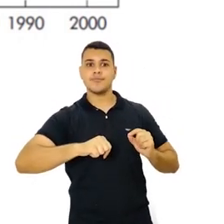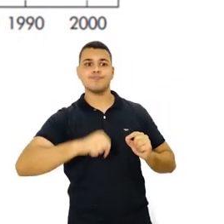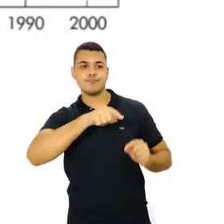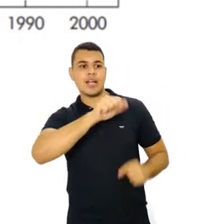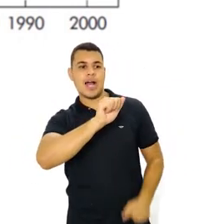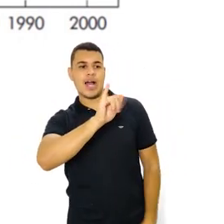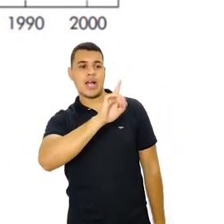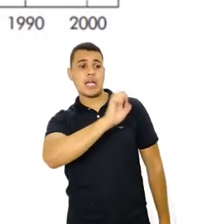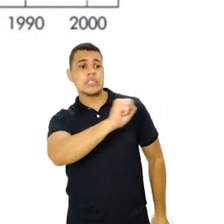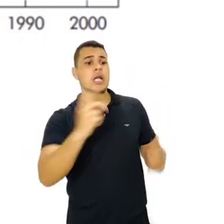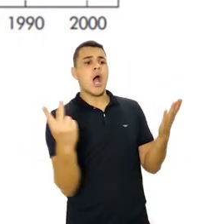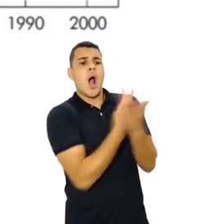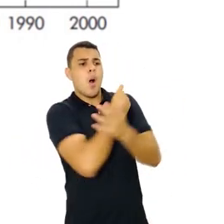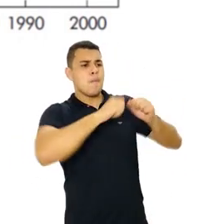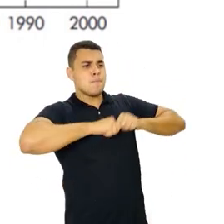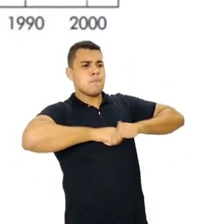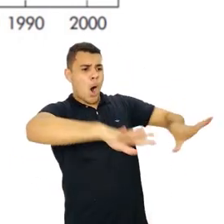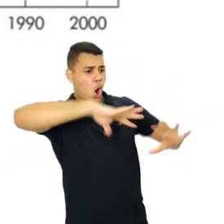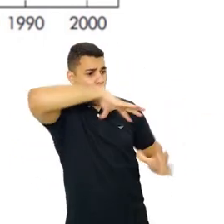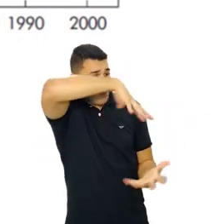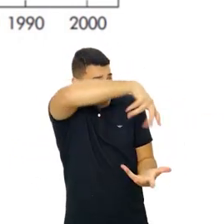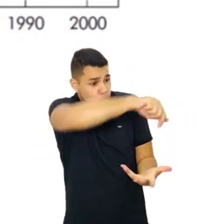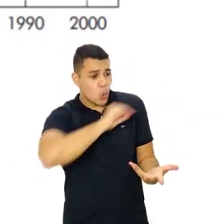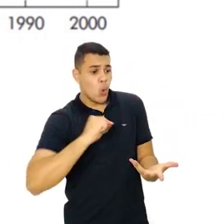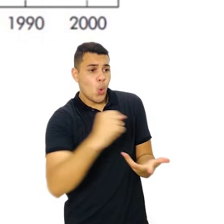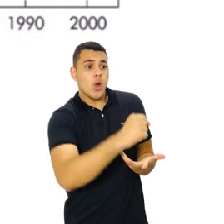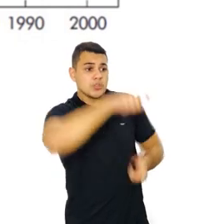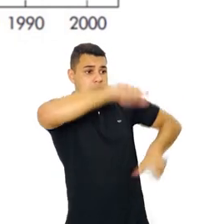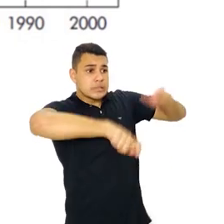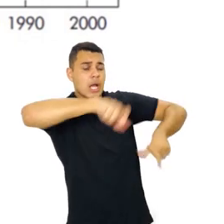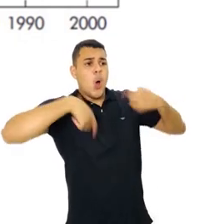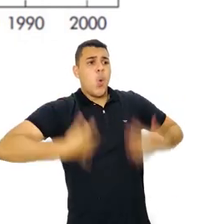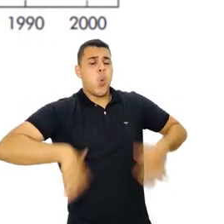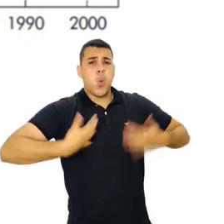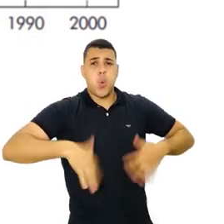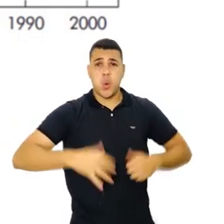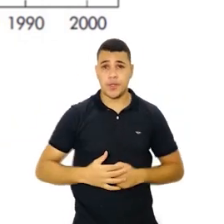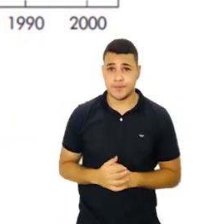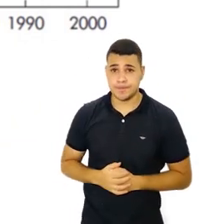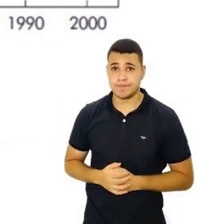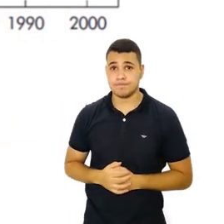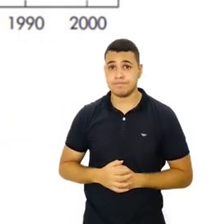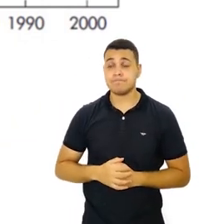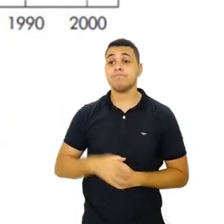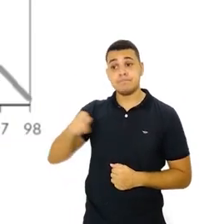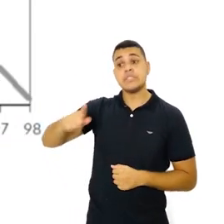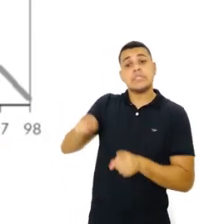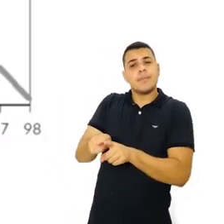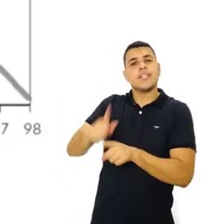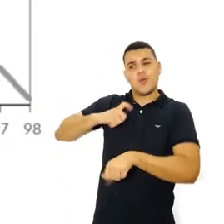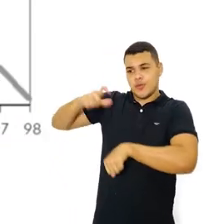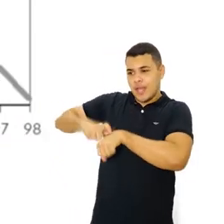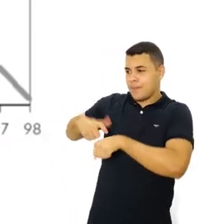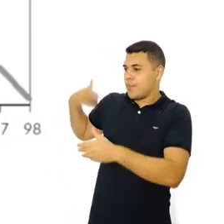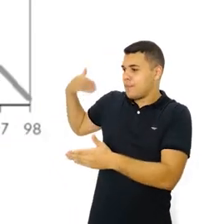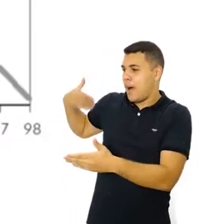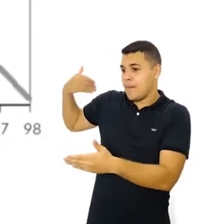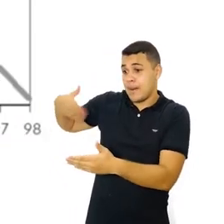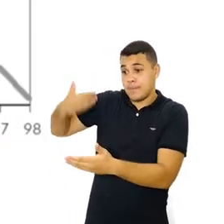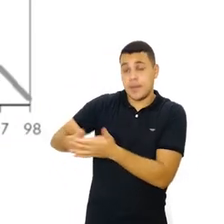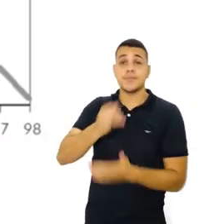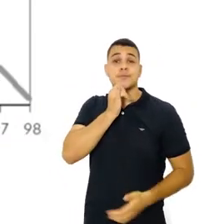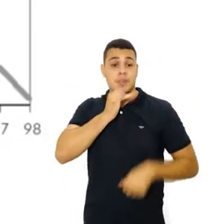associados à pandemia de AIDS que assolou o mundo naquele período. Um exemplo de